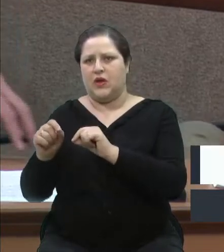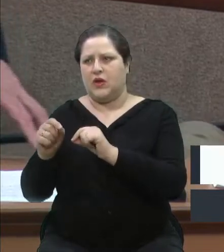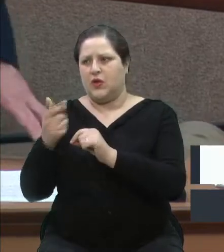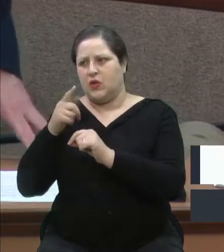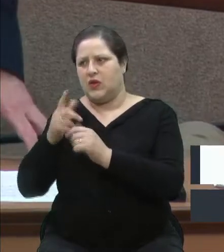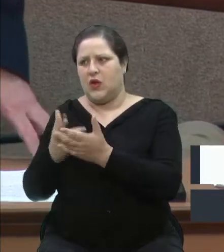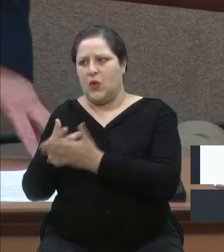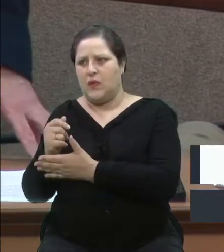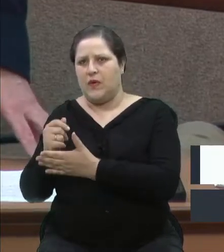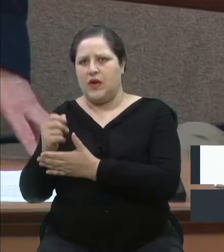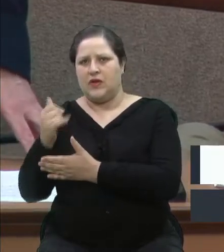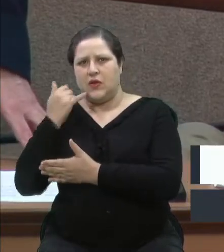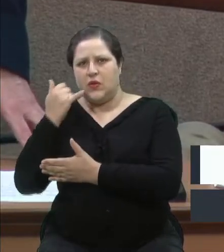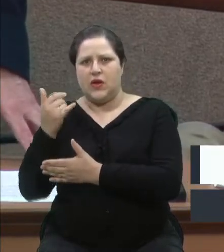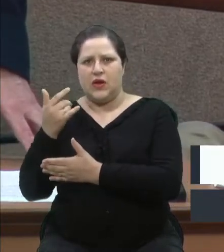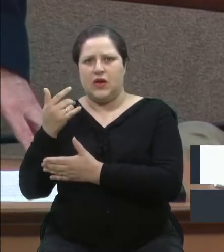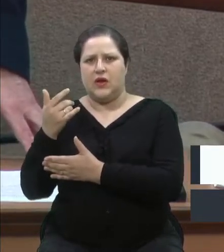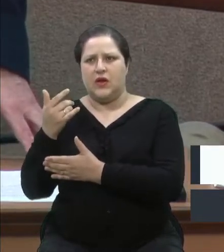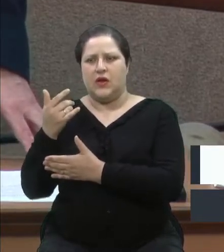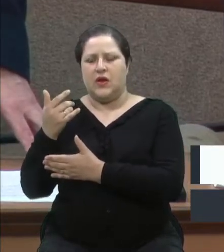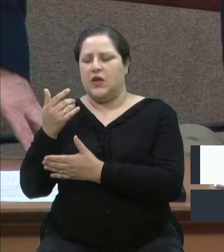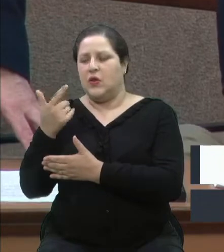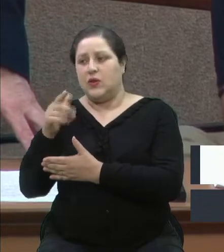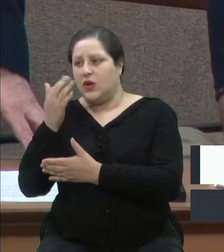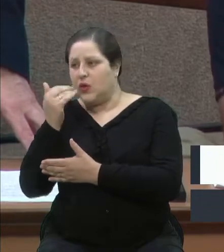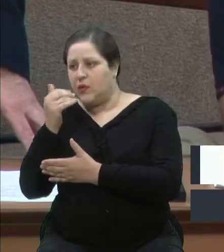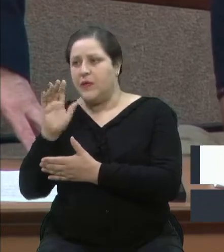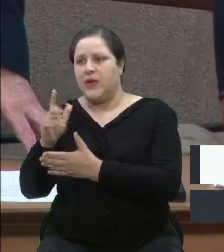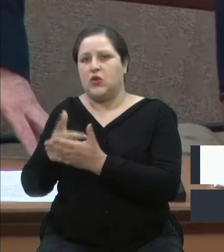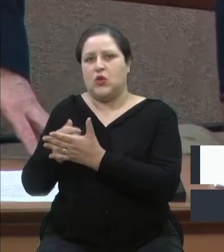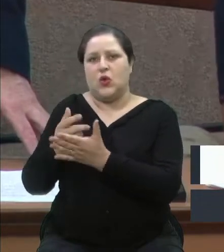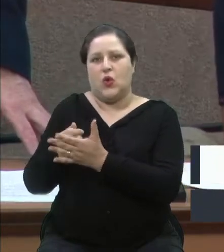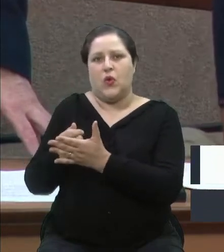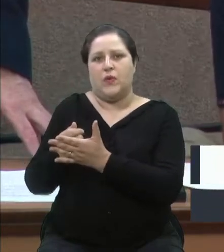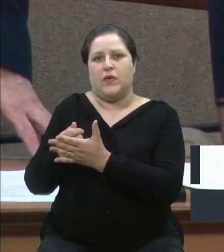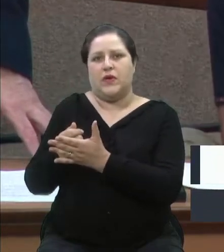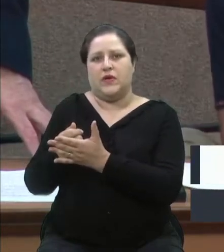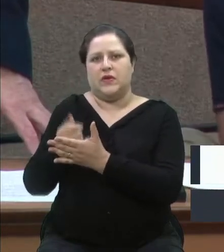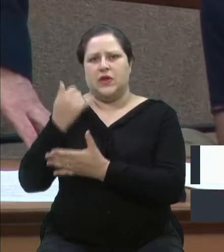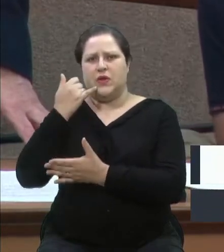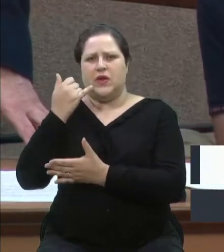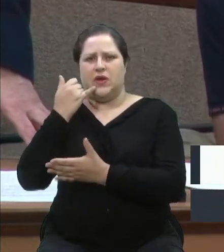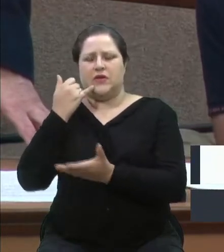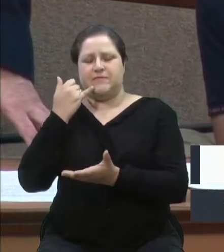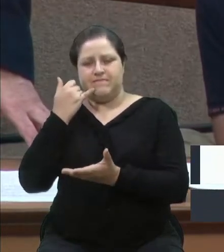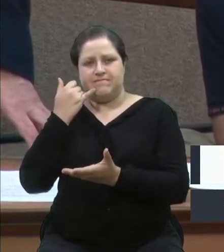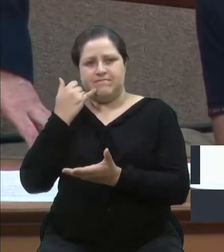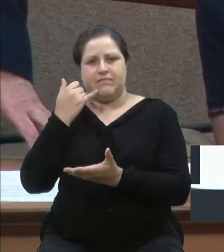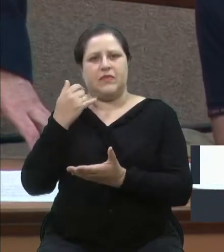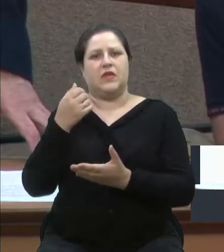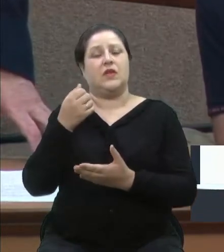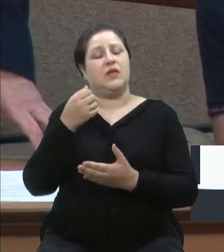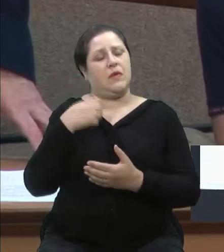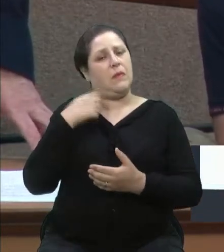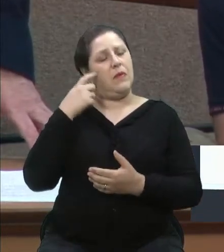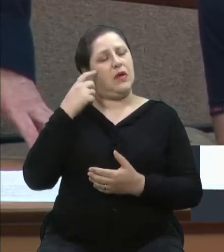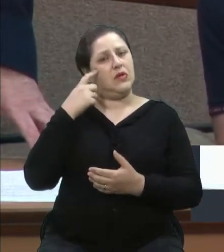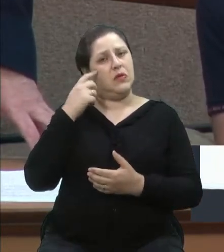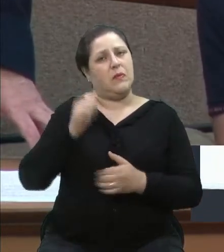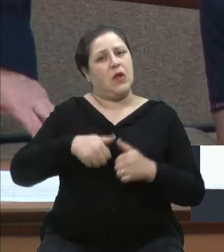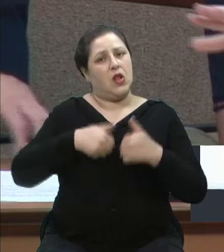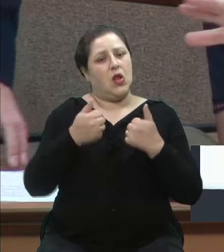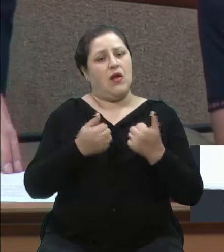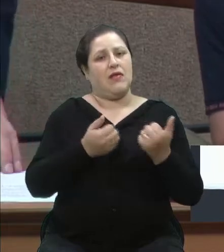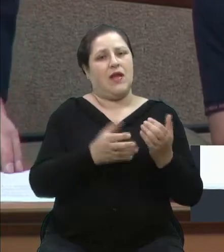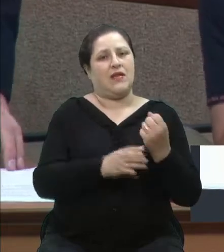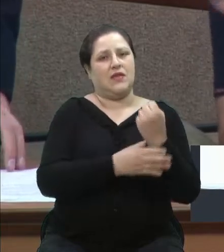todas as crianças na escola, tapar os buracos, fazer os PPCI, segurança, né, vereadora Aglásio, para as crianças, né, porque